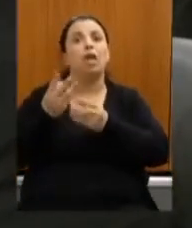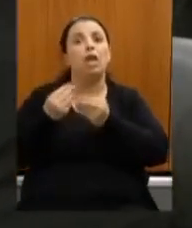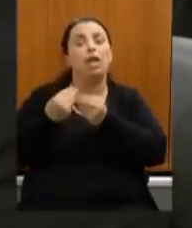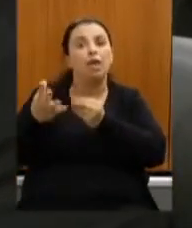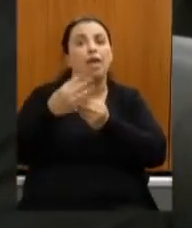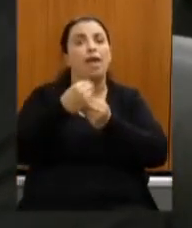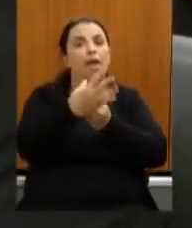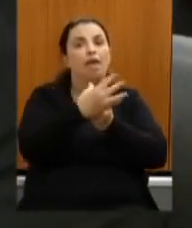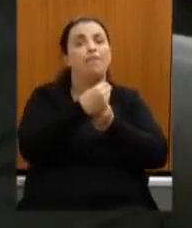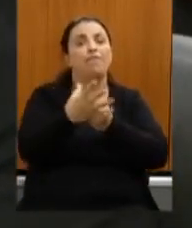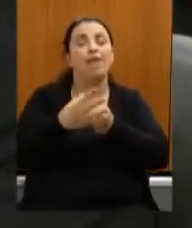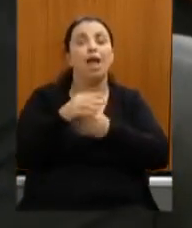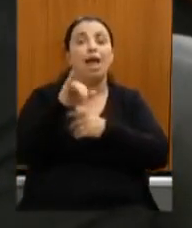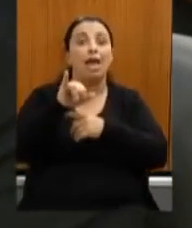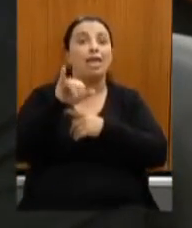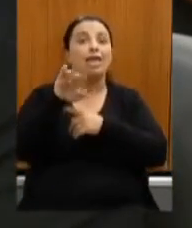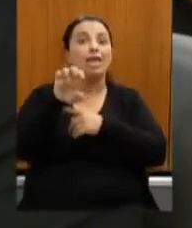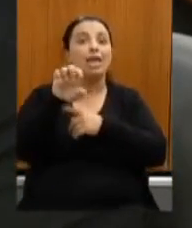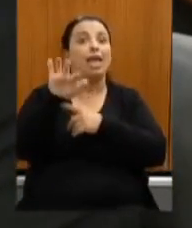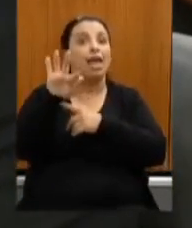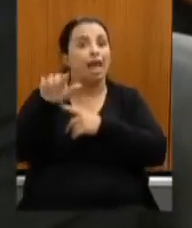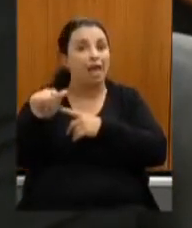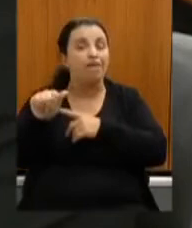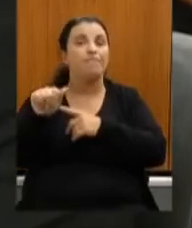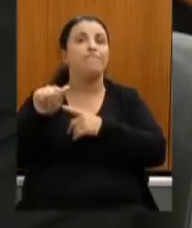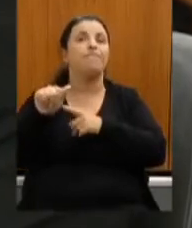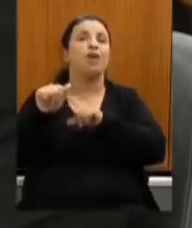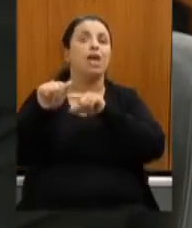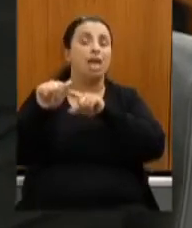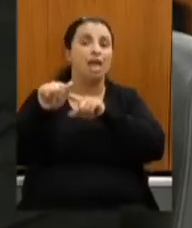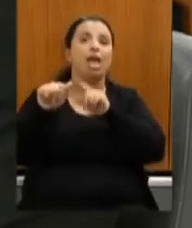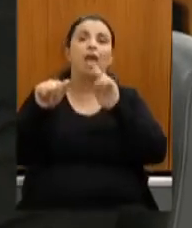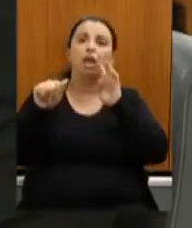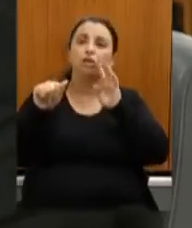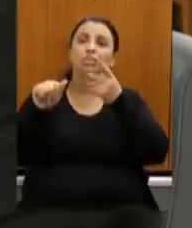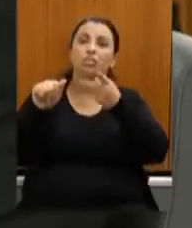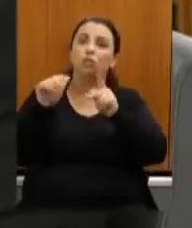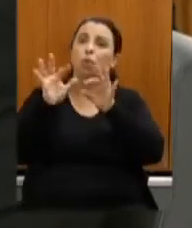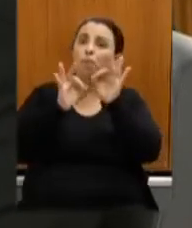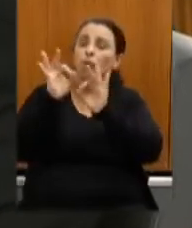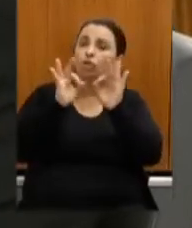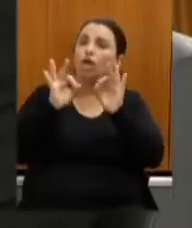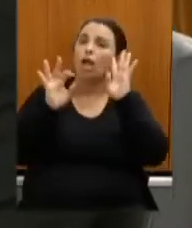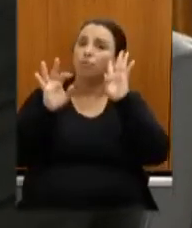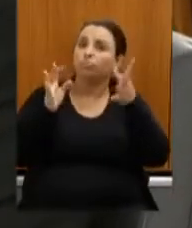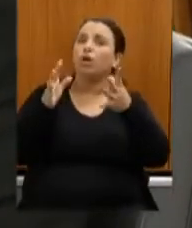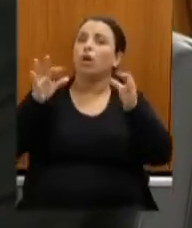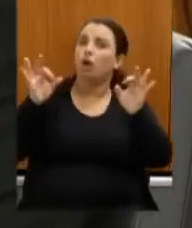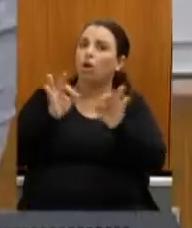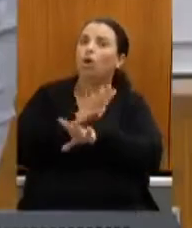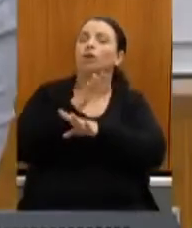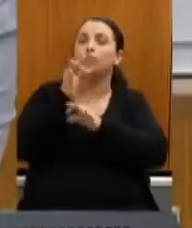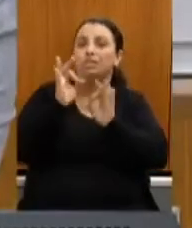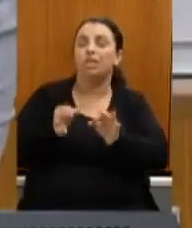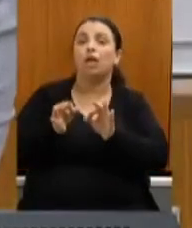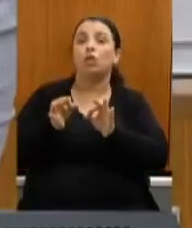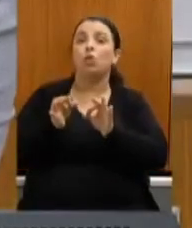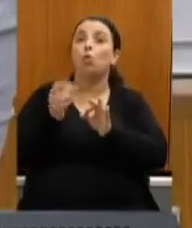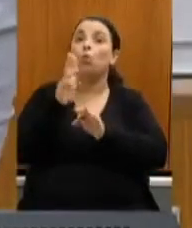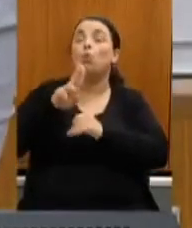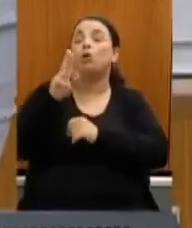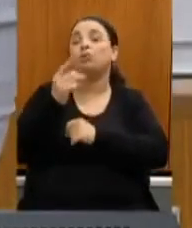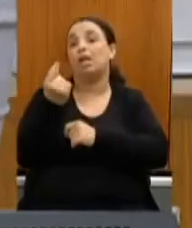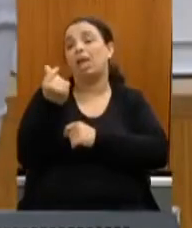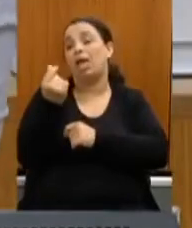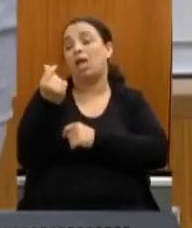IEFA realize seus projetos sobretudo no patrimônio material com recursos do FEC